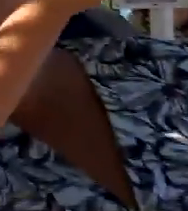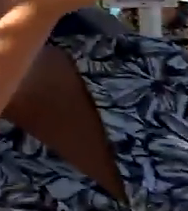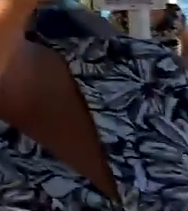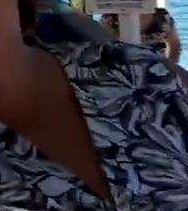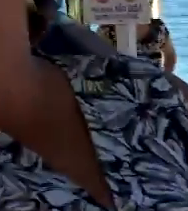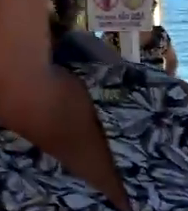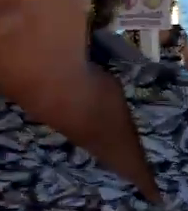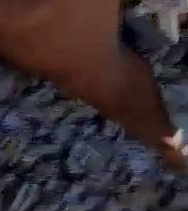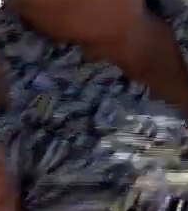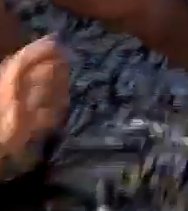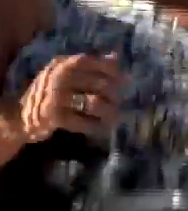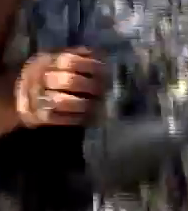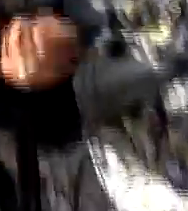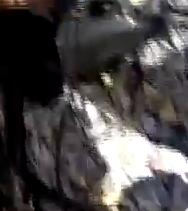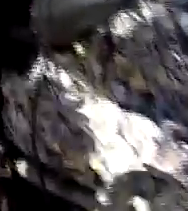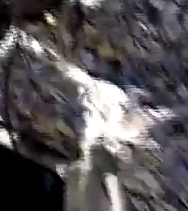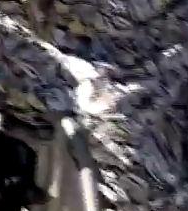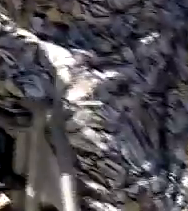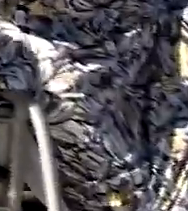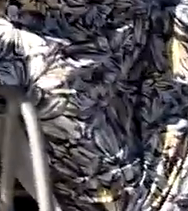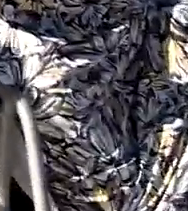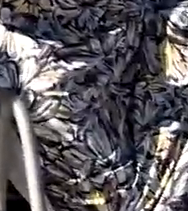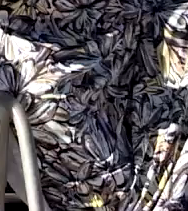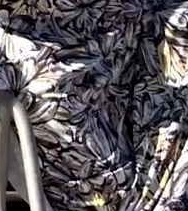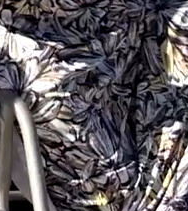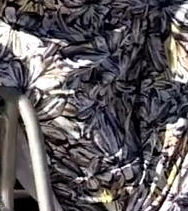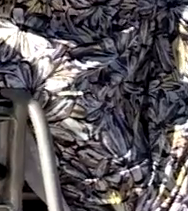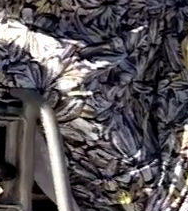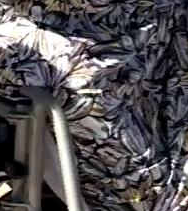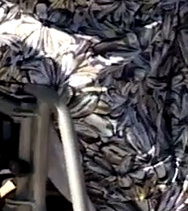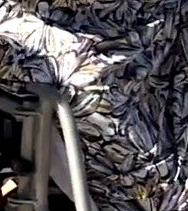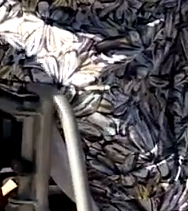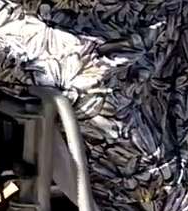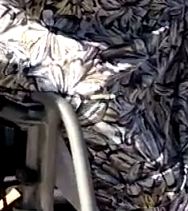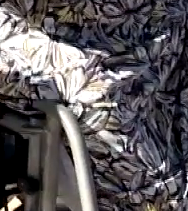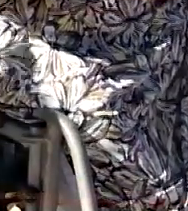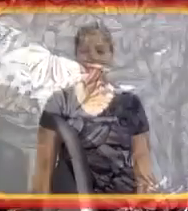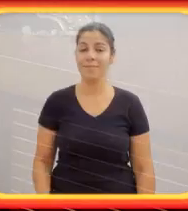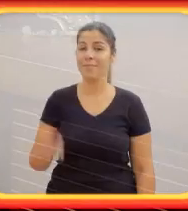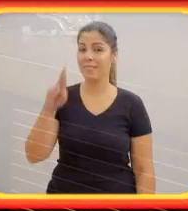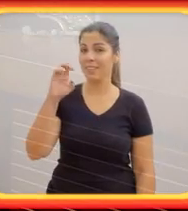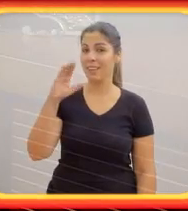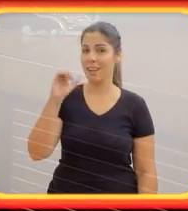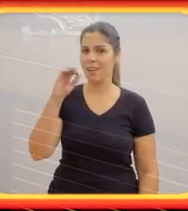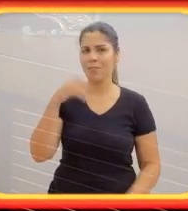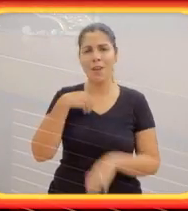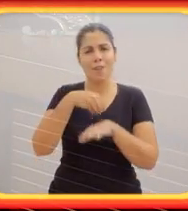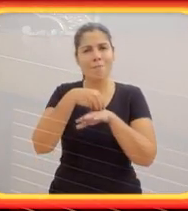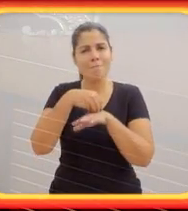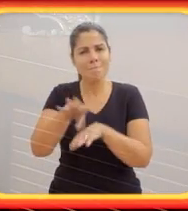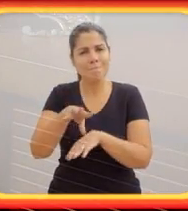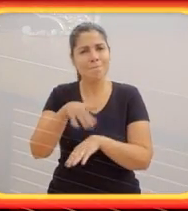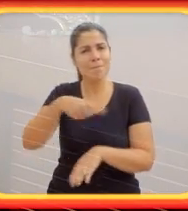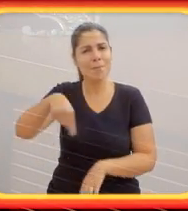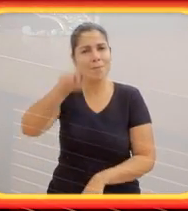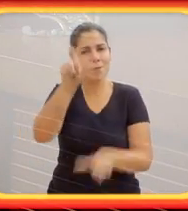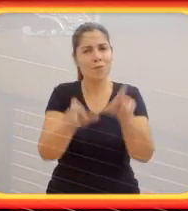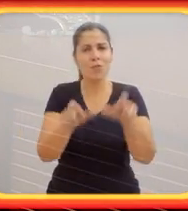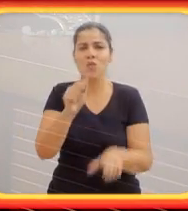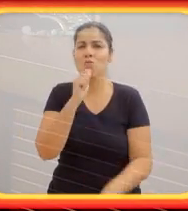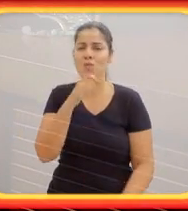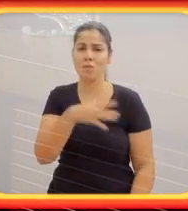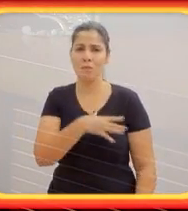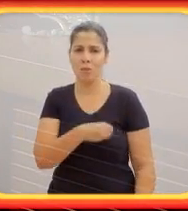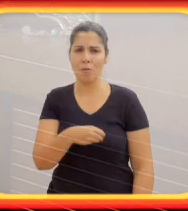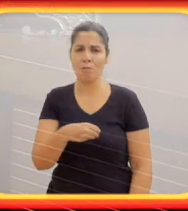Saulo segura Bento no colo e o leva próximo ao rosto de Elane. Ela dá um beijo na bochecha do menino. Esse é recado que eu mando para a pessoa que ainda não tem